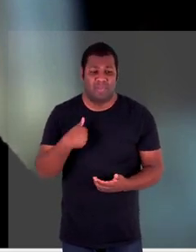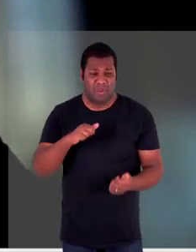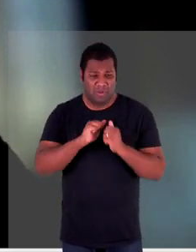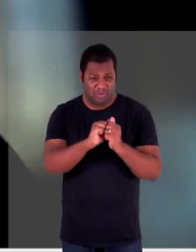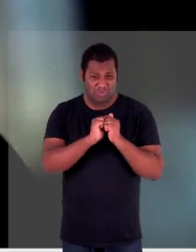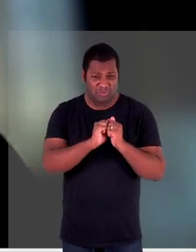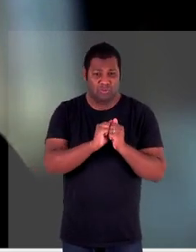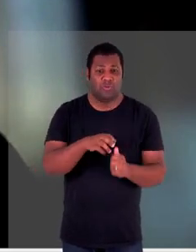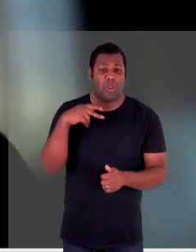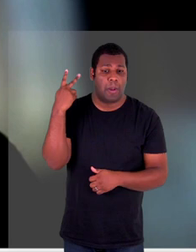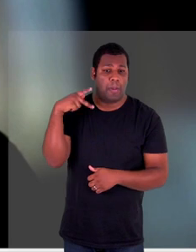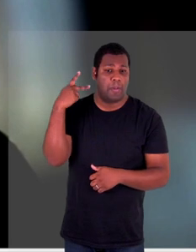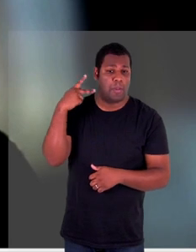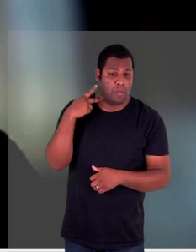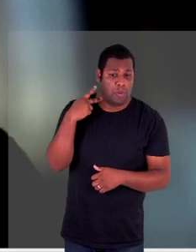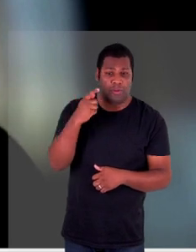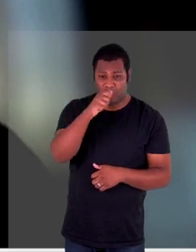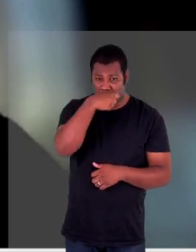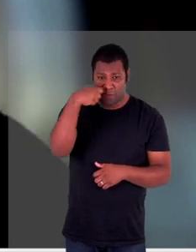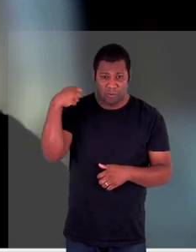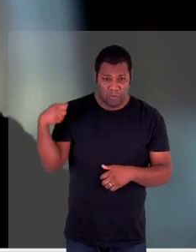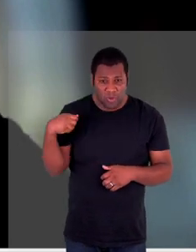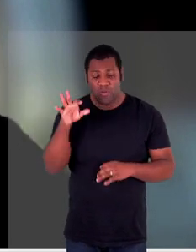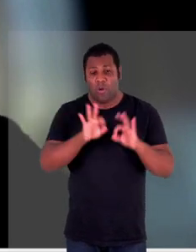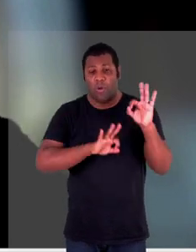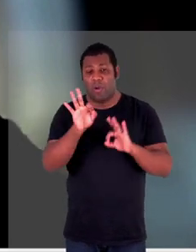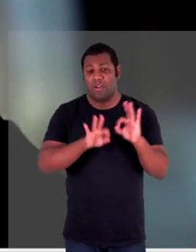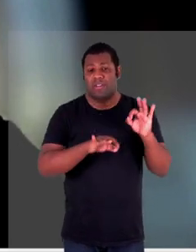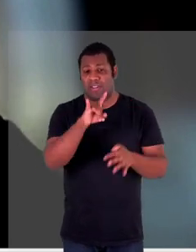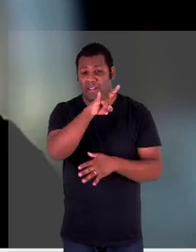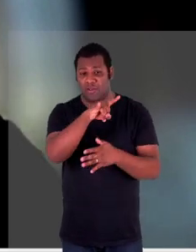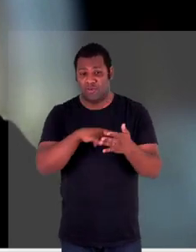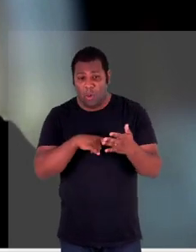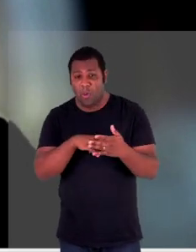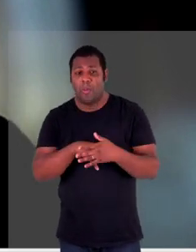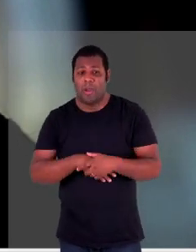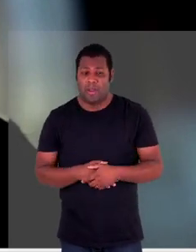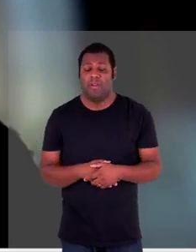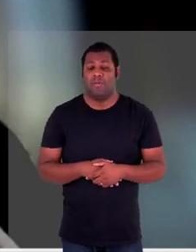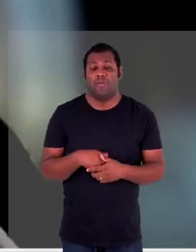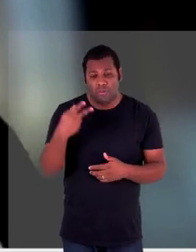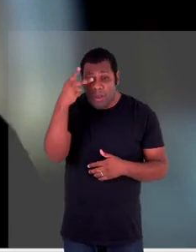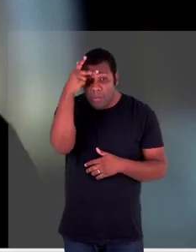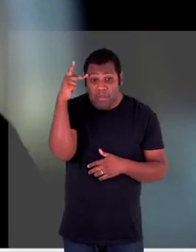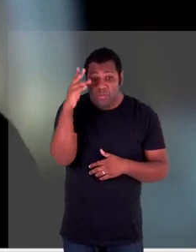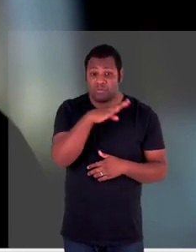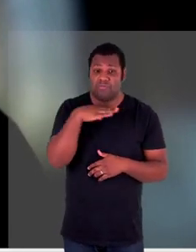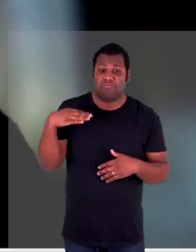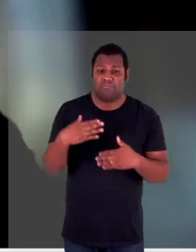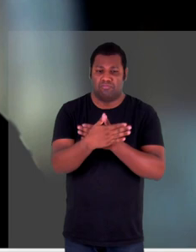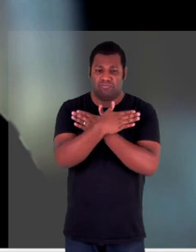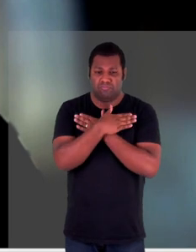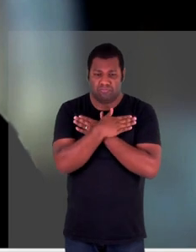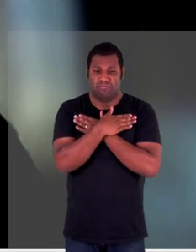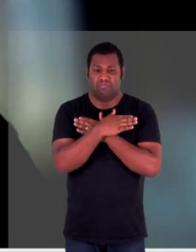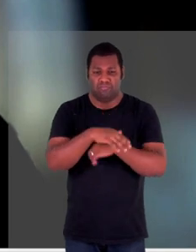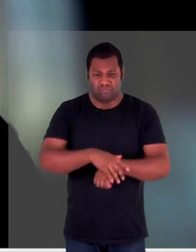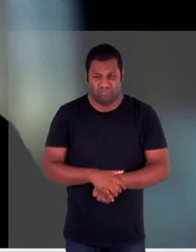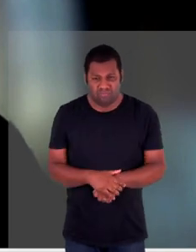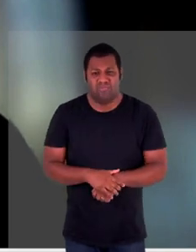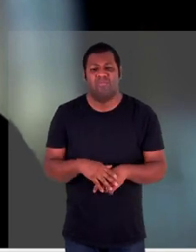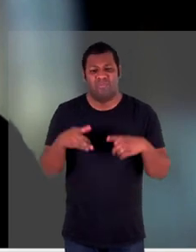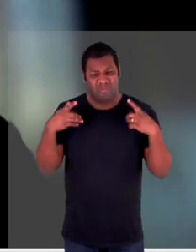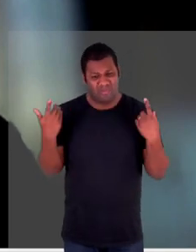ucranianos para ajudar a fazer essa documentação de um dos primeiros grandes crimes de guerra que foi documentado